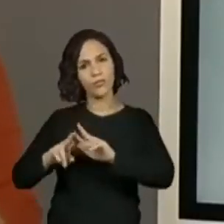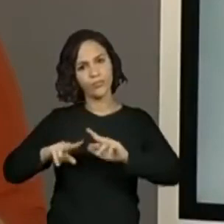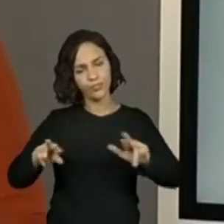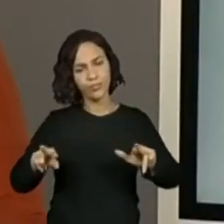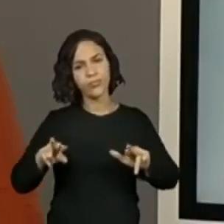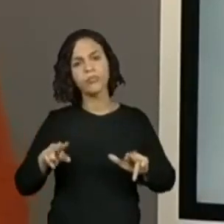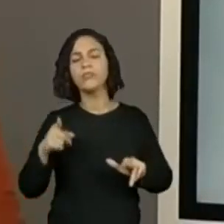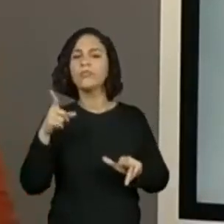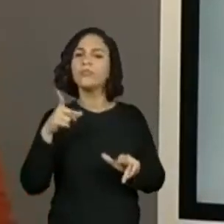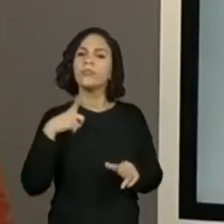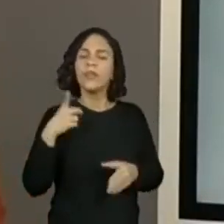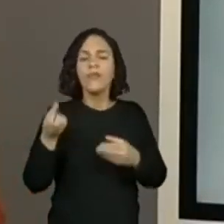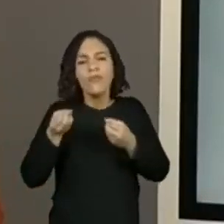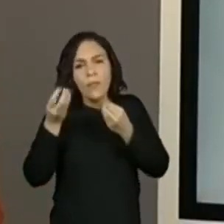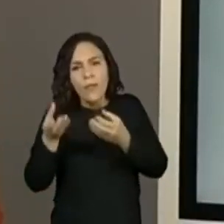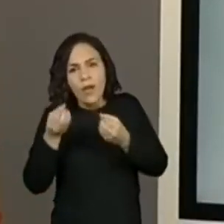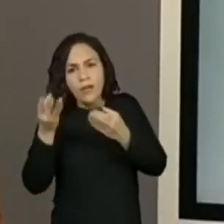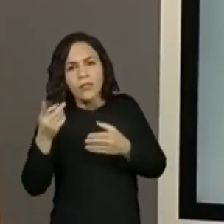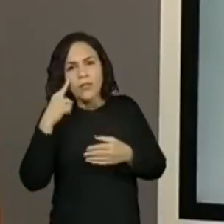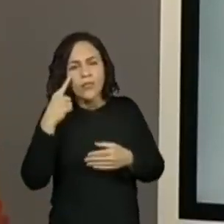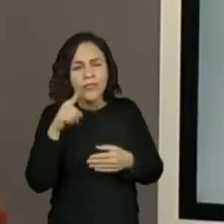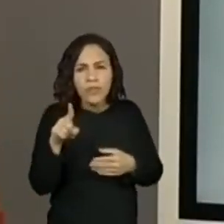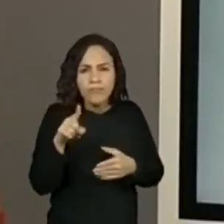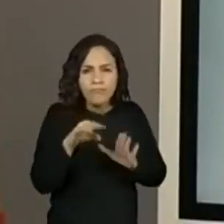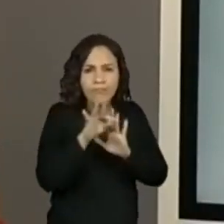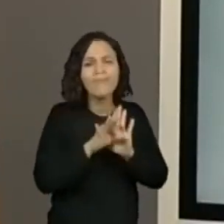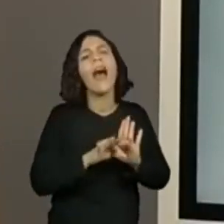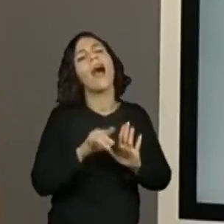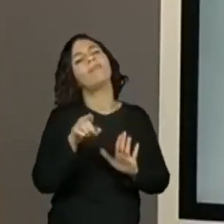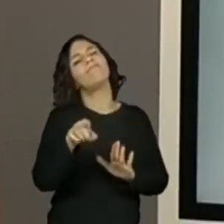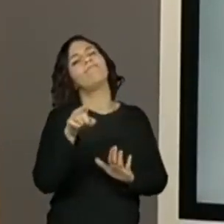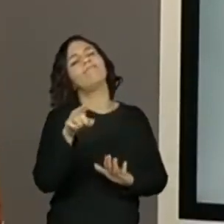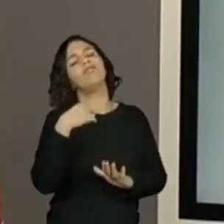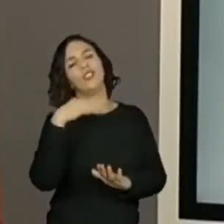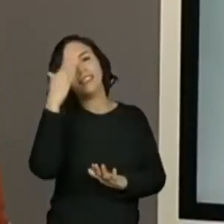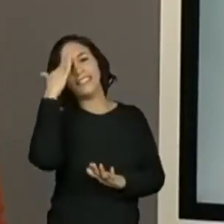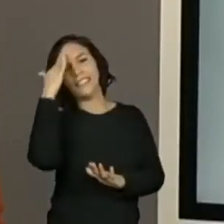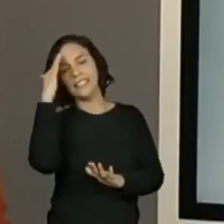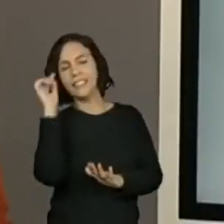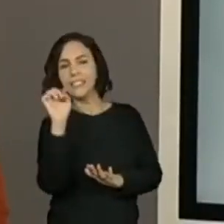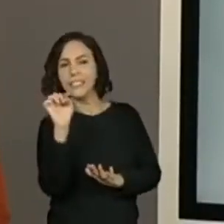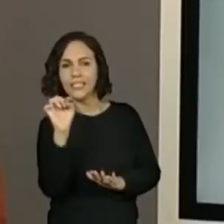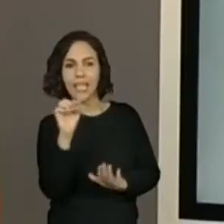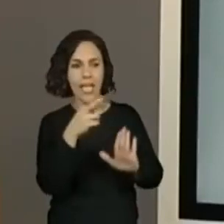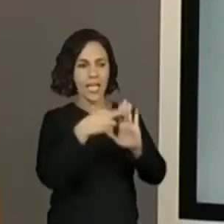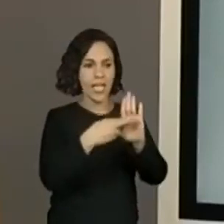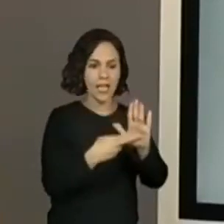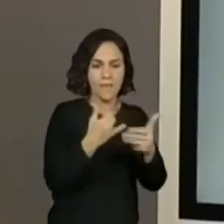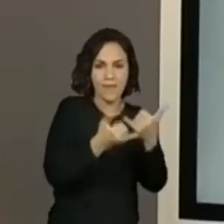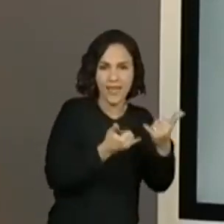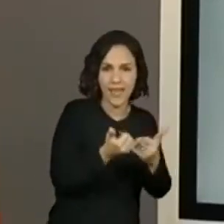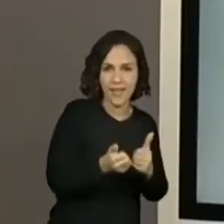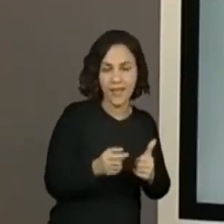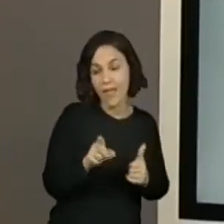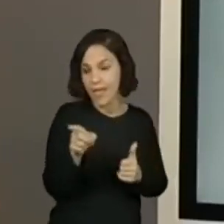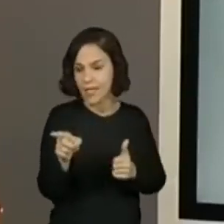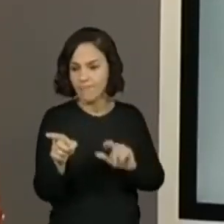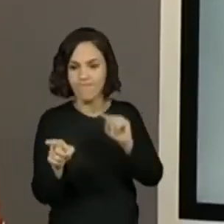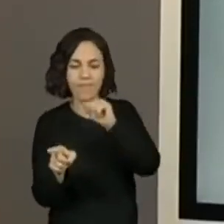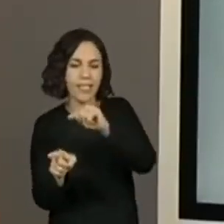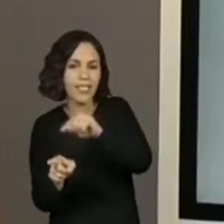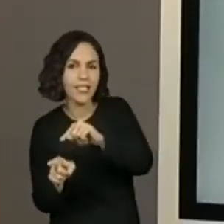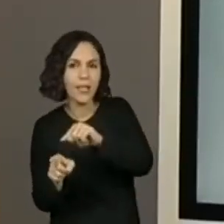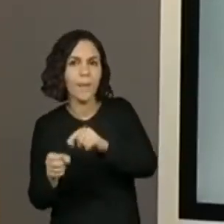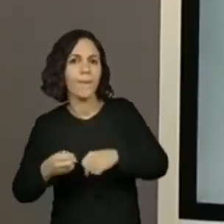ali informações que quando você bate o olho naquele texto já fala, hum, esse texto é regra de brincadeira. Não, este